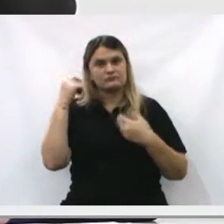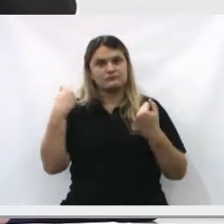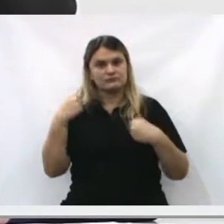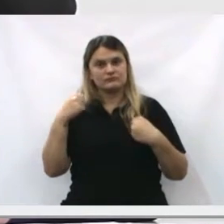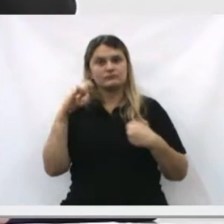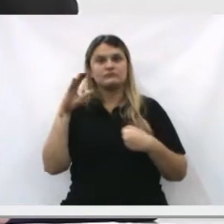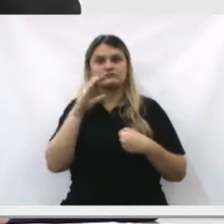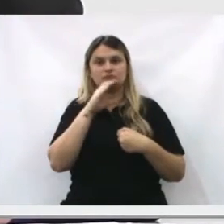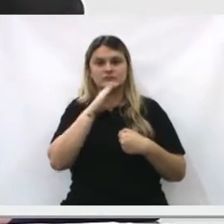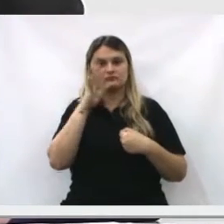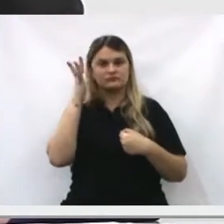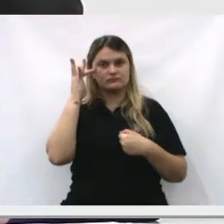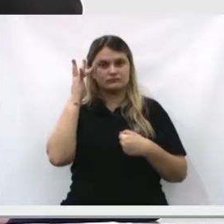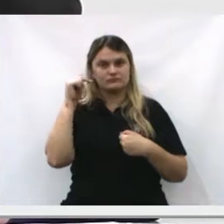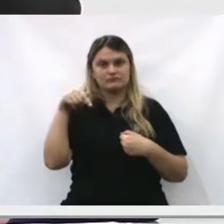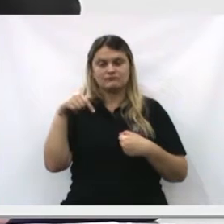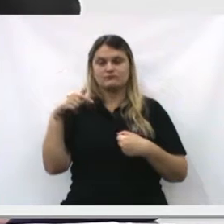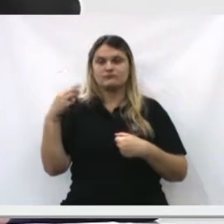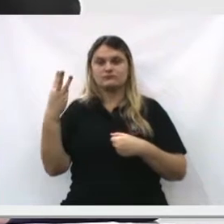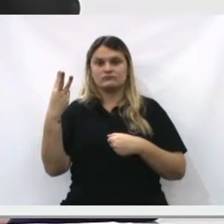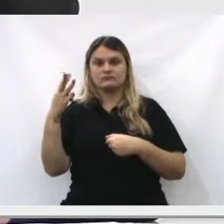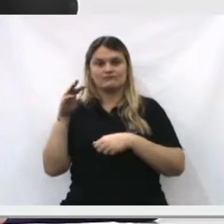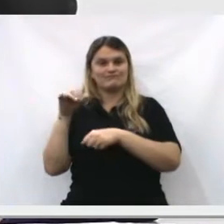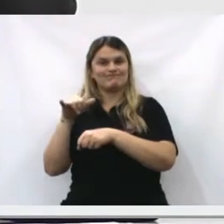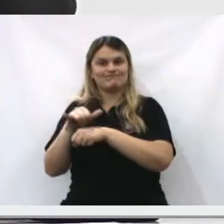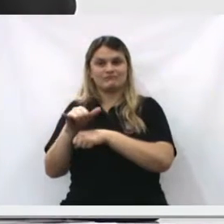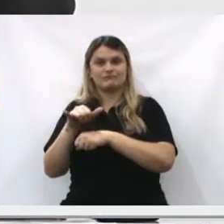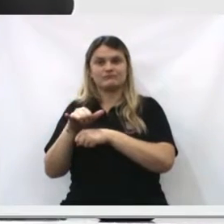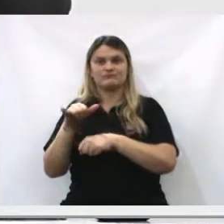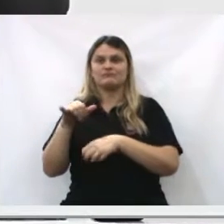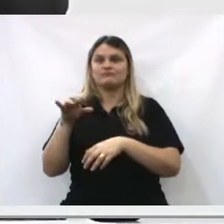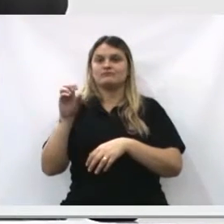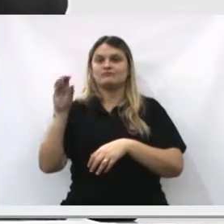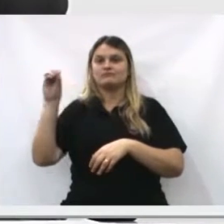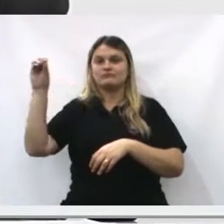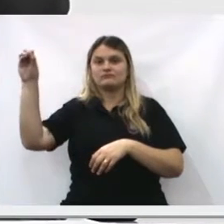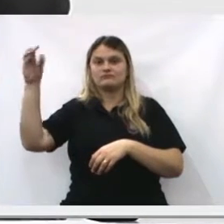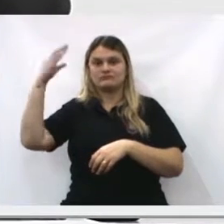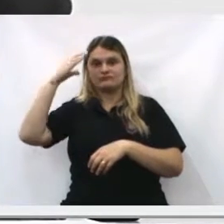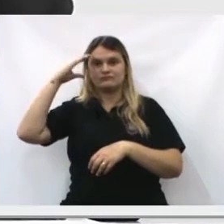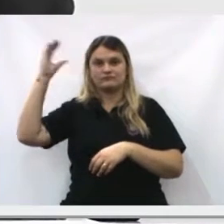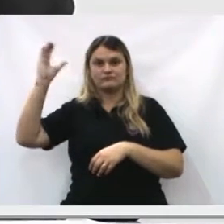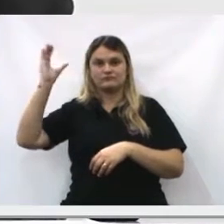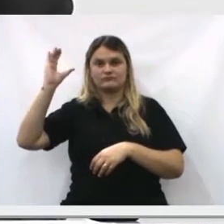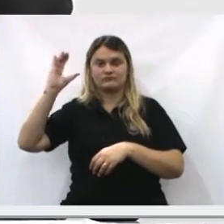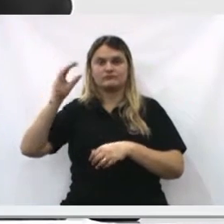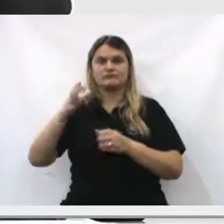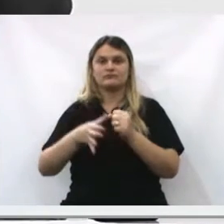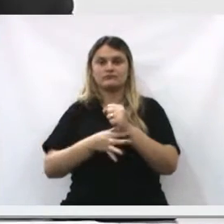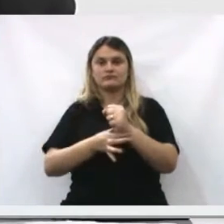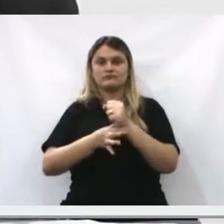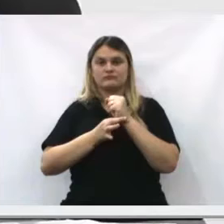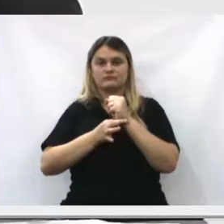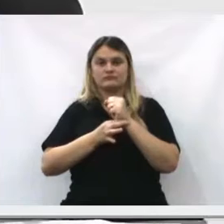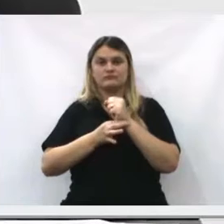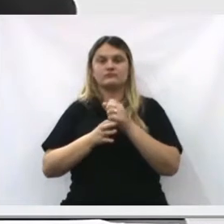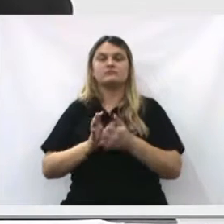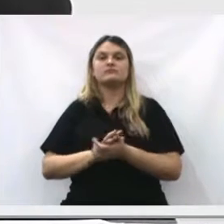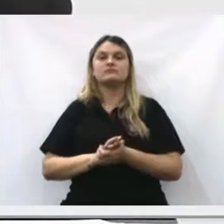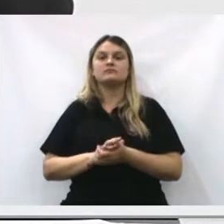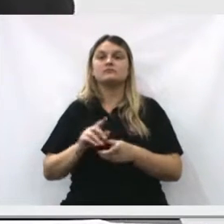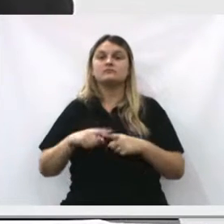amanhã, tem que ser amanhã. Nós não estaríamos aqui, nós vamos ir até a capital do Estado, na questão